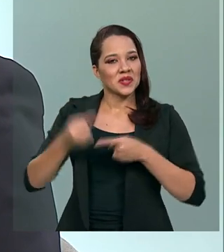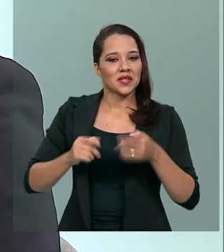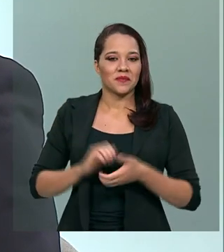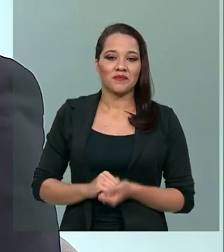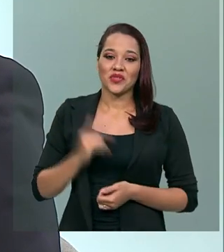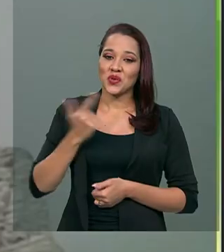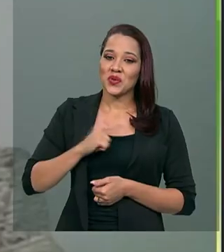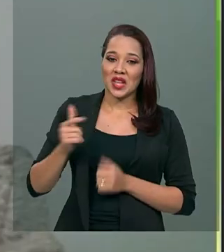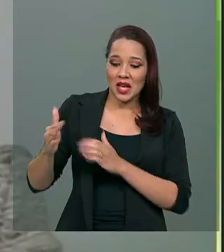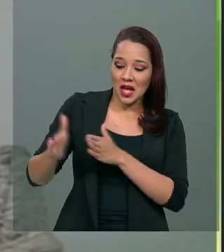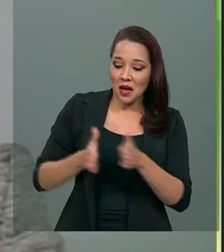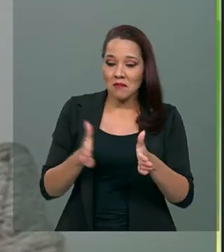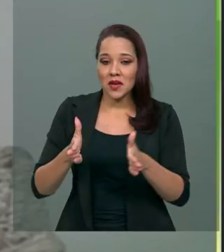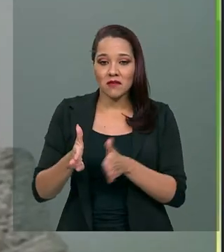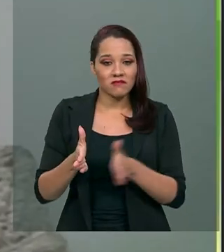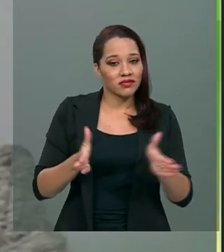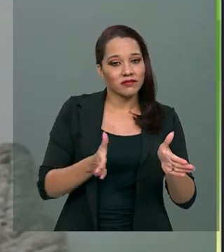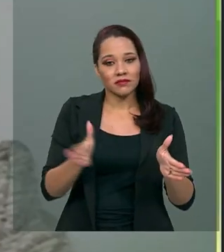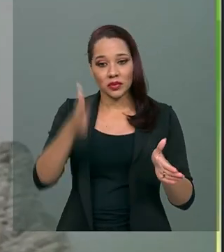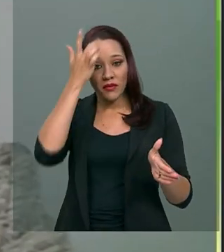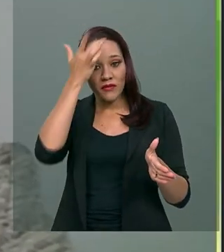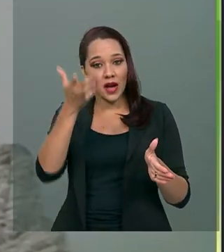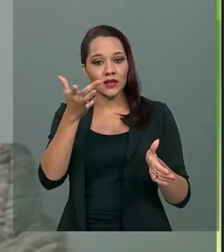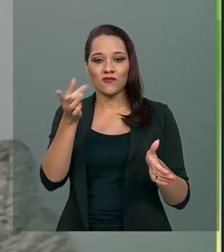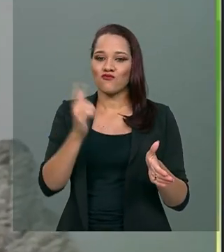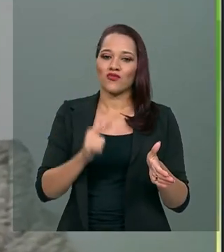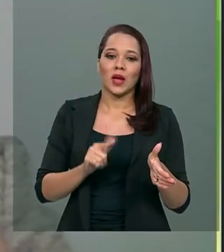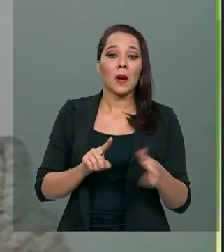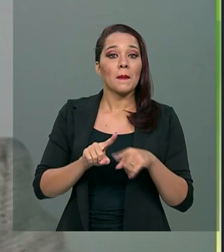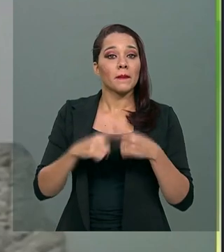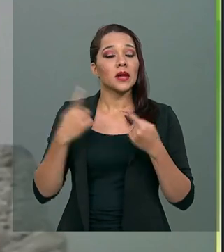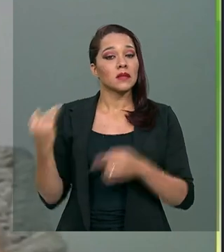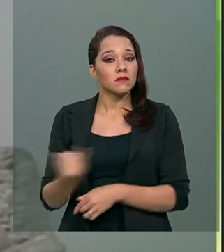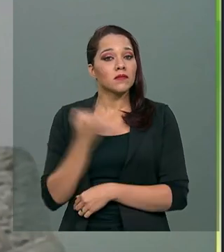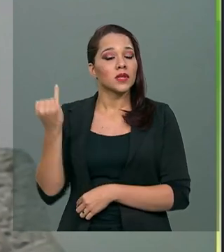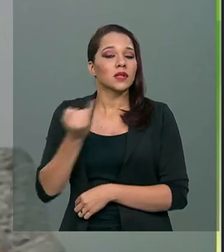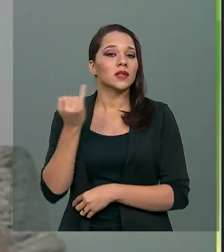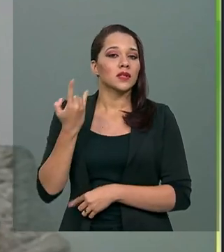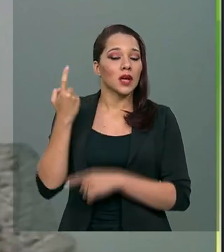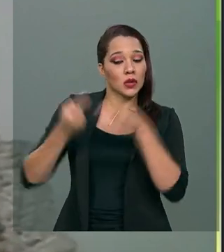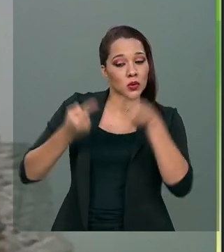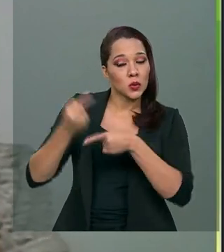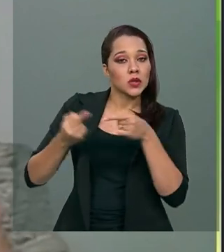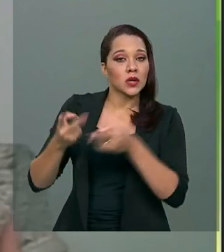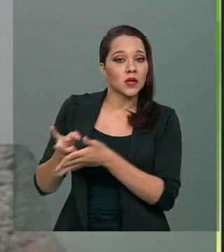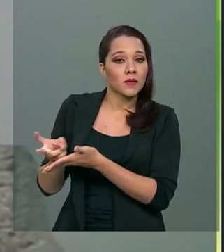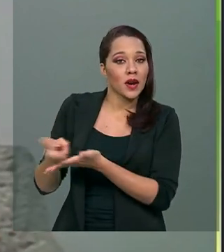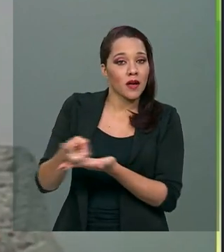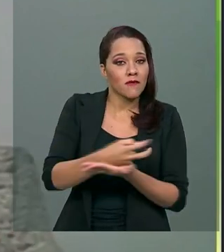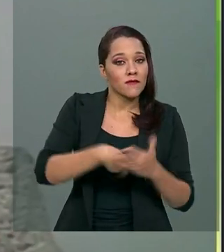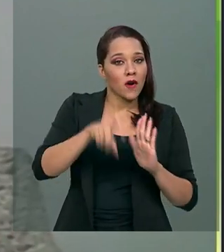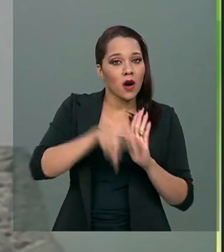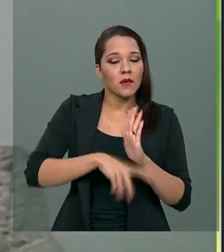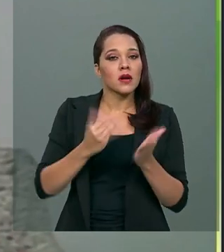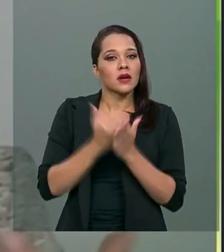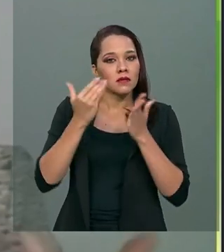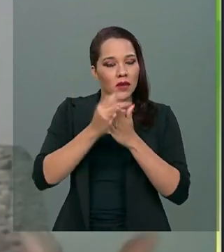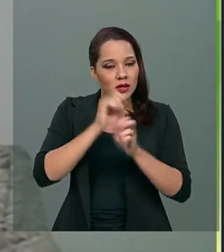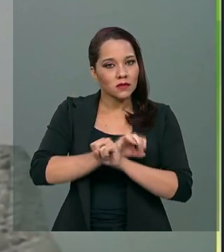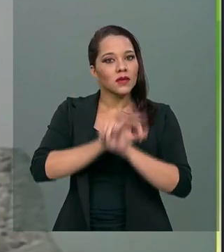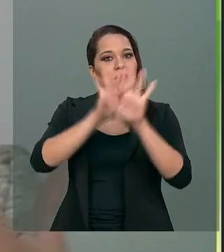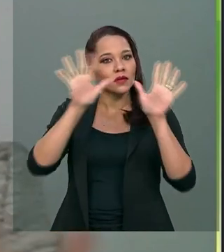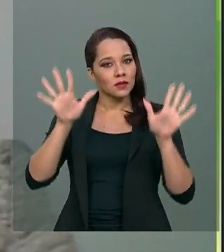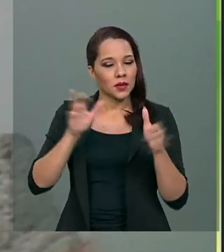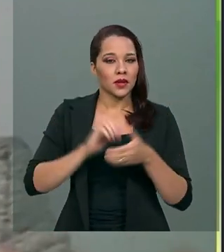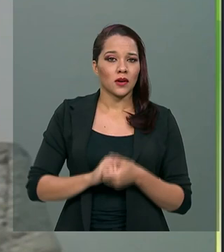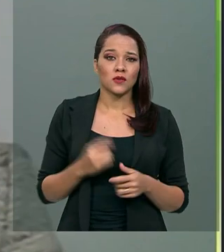Não há caminhos fáceis, mas é necessário que a reforma, ou que a discussão sobre a reforma, seja o mais transparente possível. Porque, afinal de